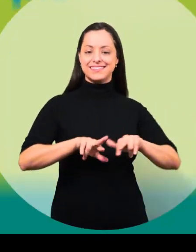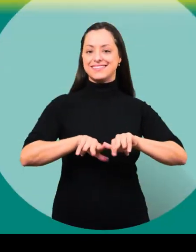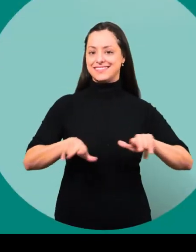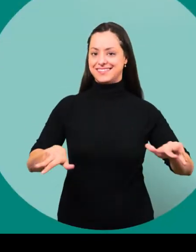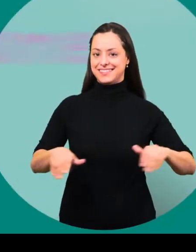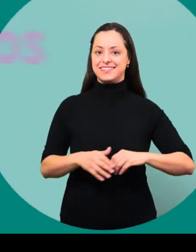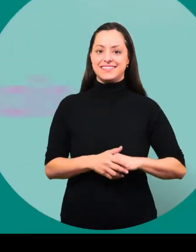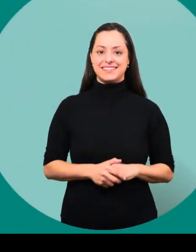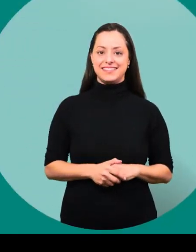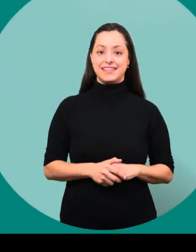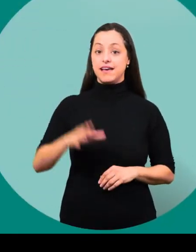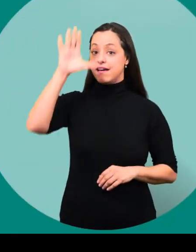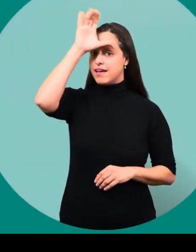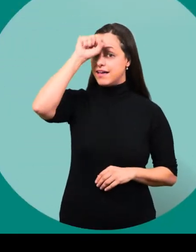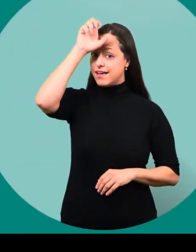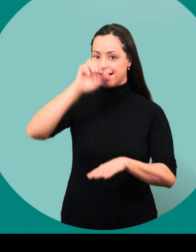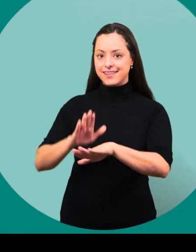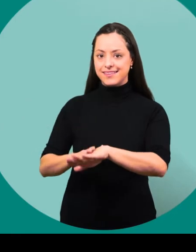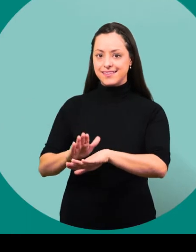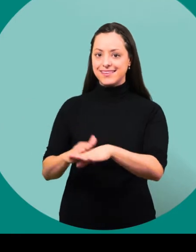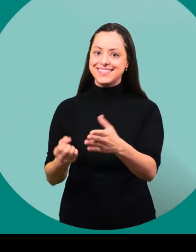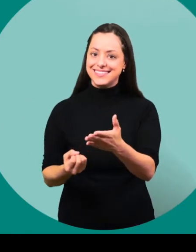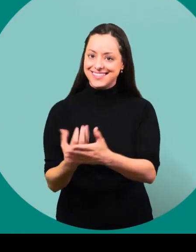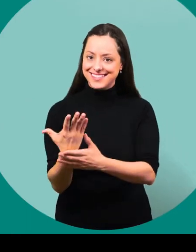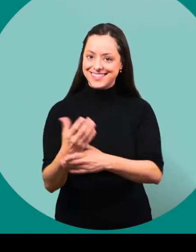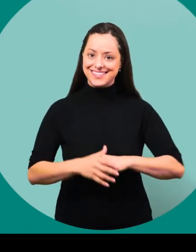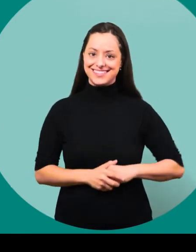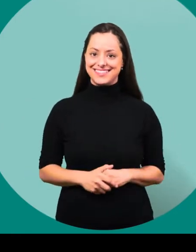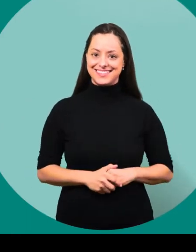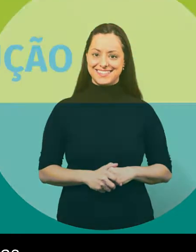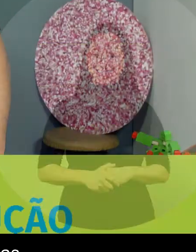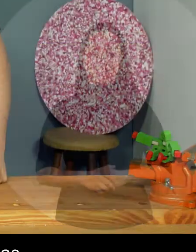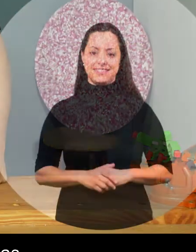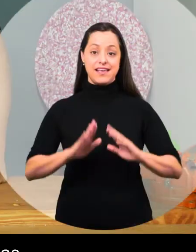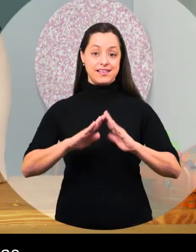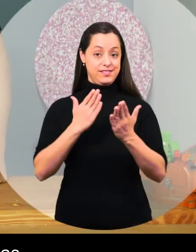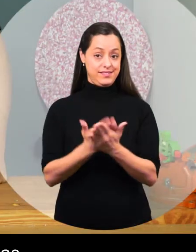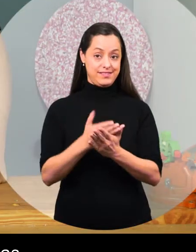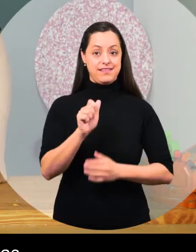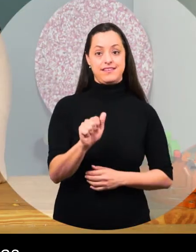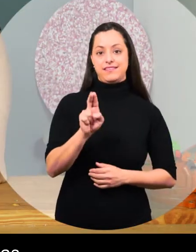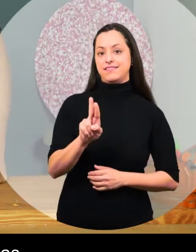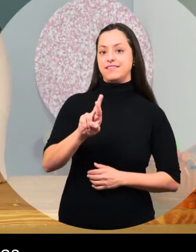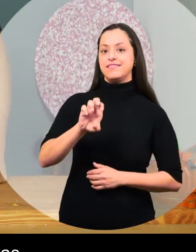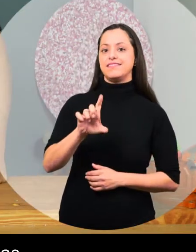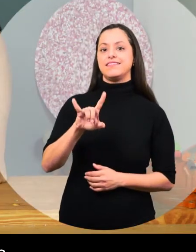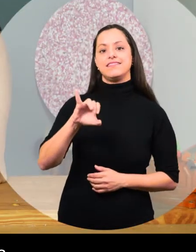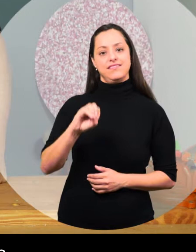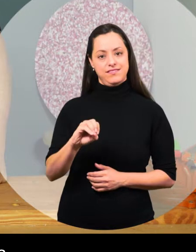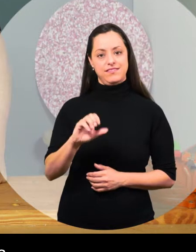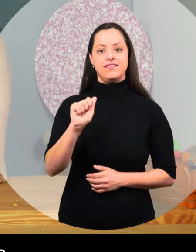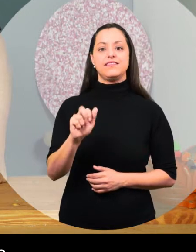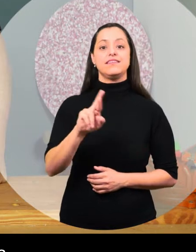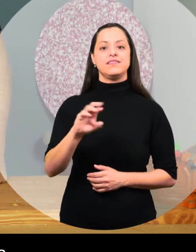acessíveis, tutoriais de produção, caixa de instrumentos musicais. O objetivo da Escola Municipal Aurelia Arrobas é